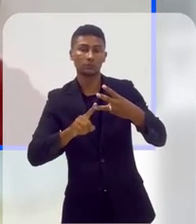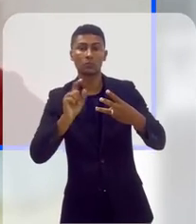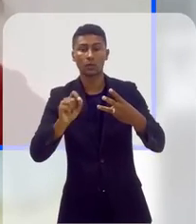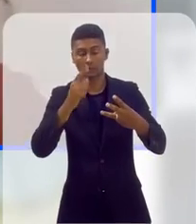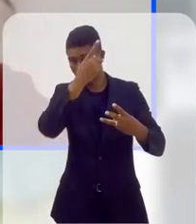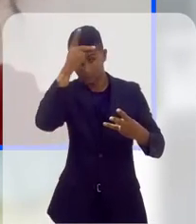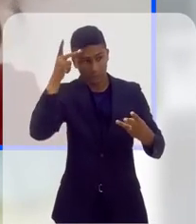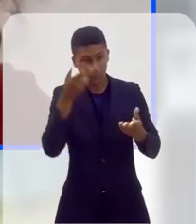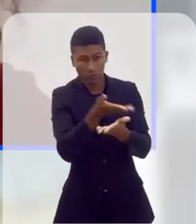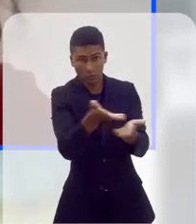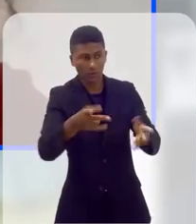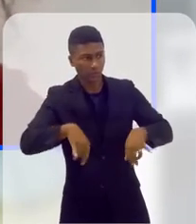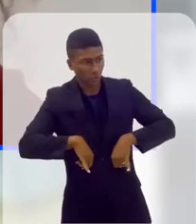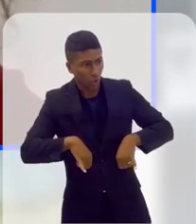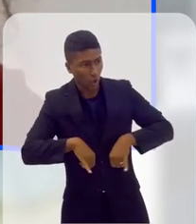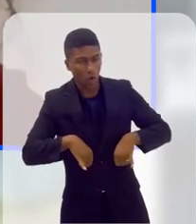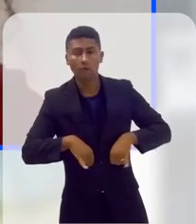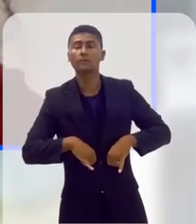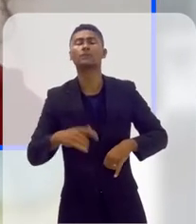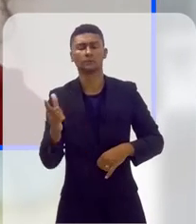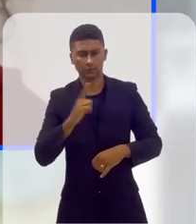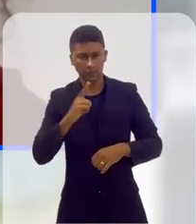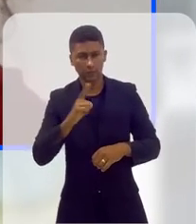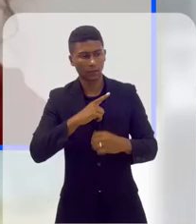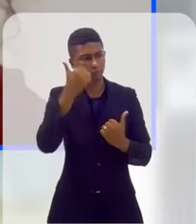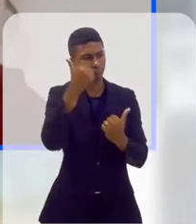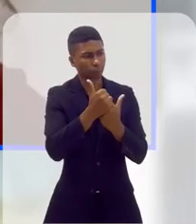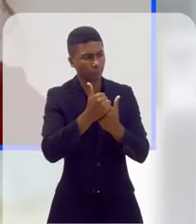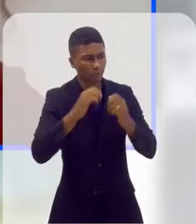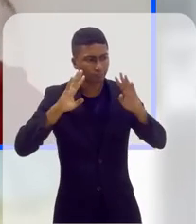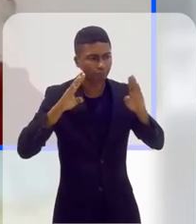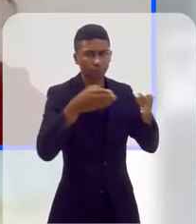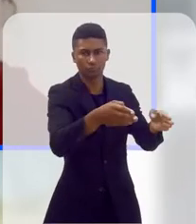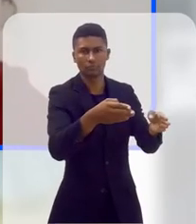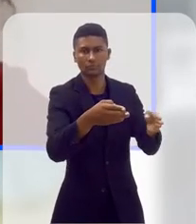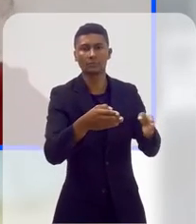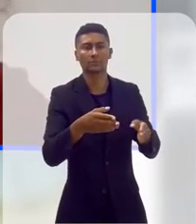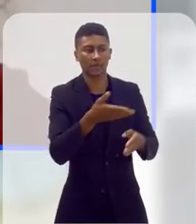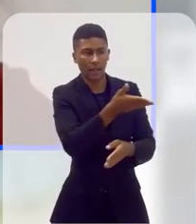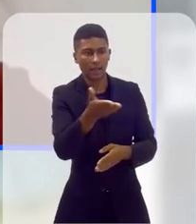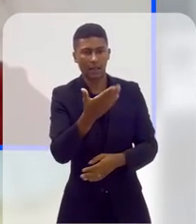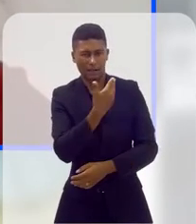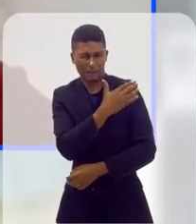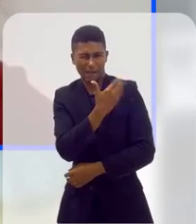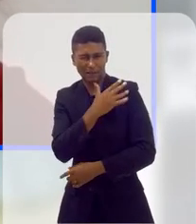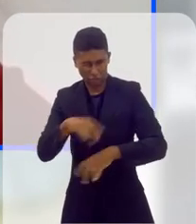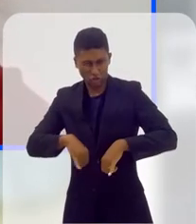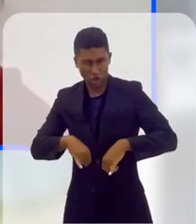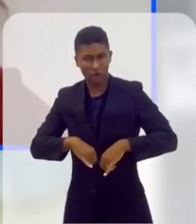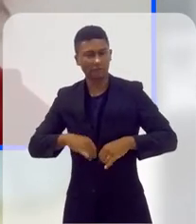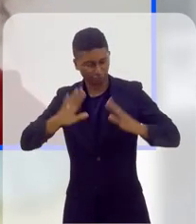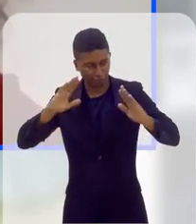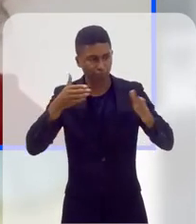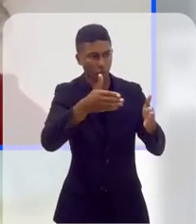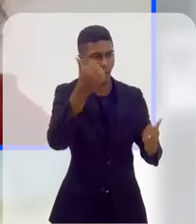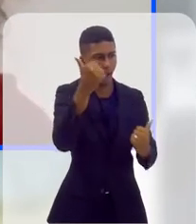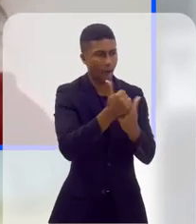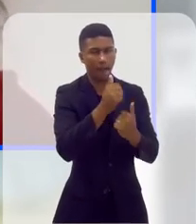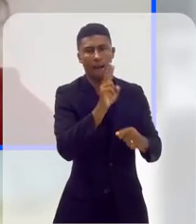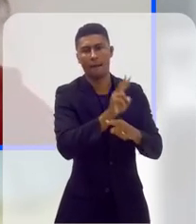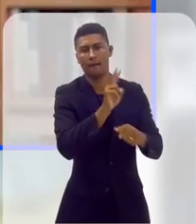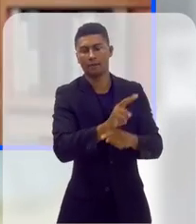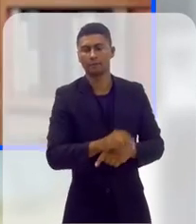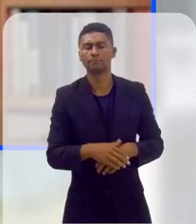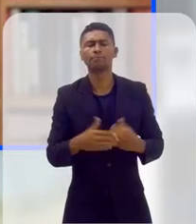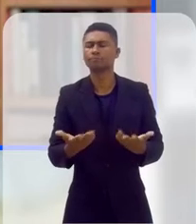E o próprio atendimento jurídico às pessoas em vulnerabilidade social, a está tendo em casos de LGBTQIA e fobia e direitos dessa população.